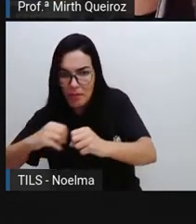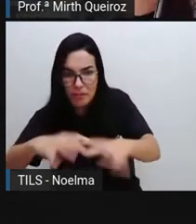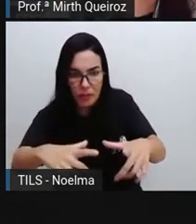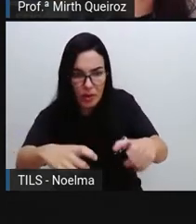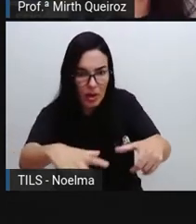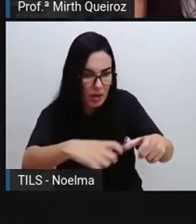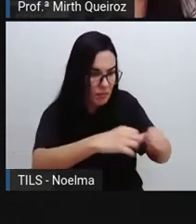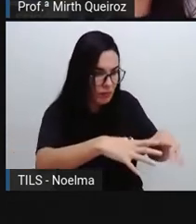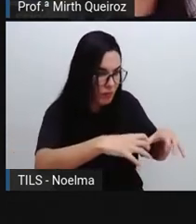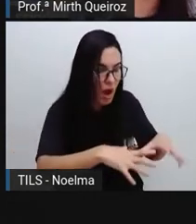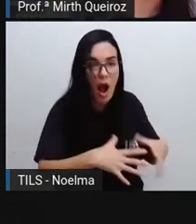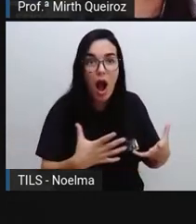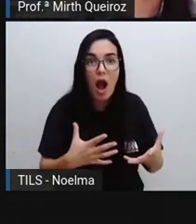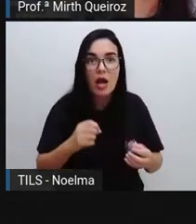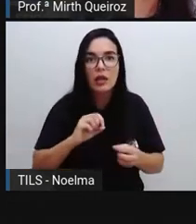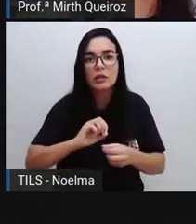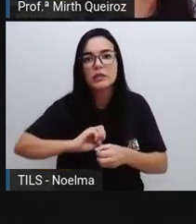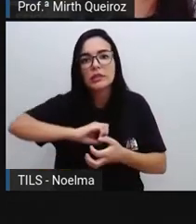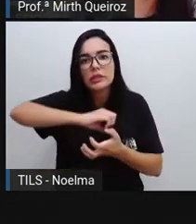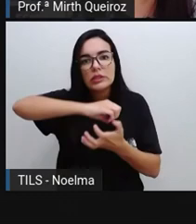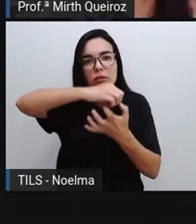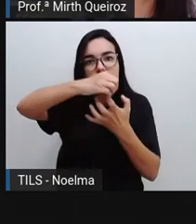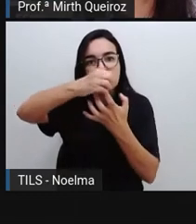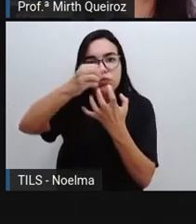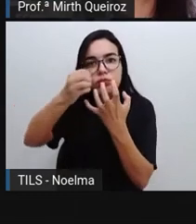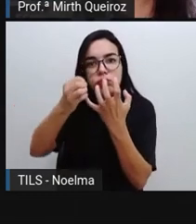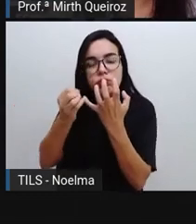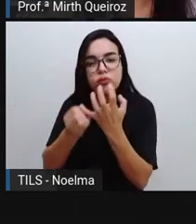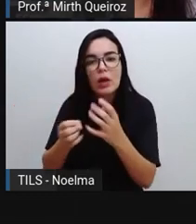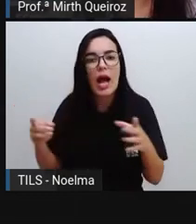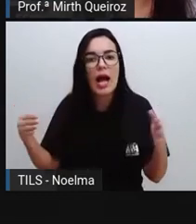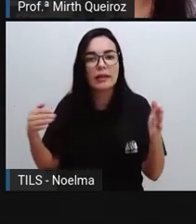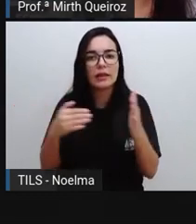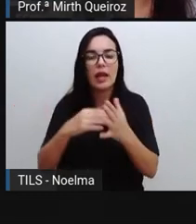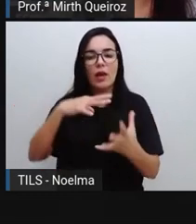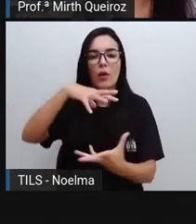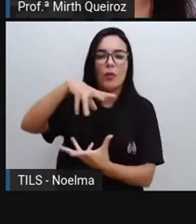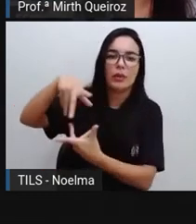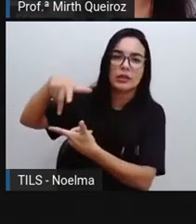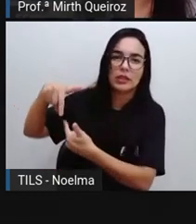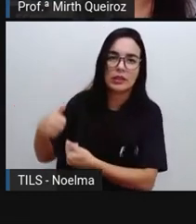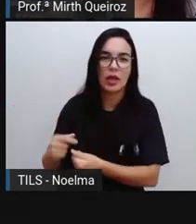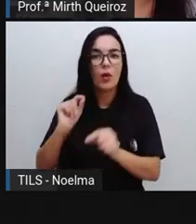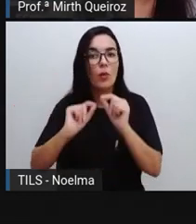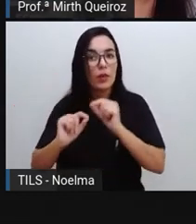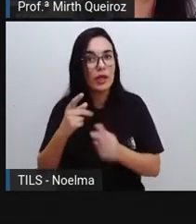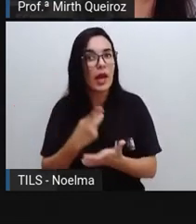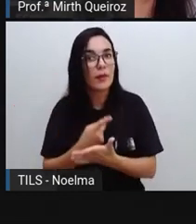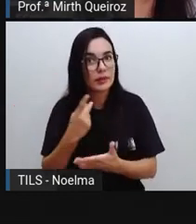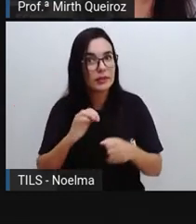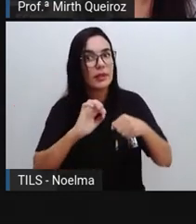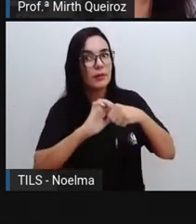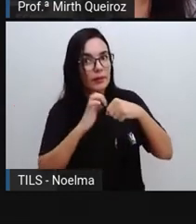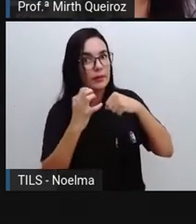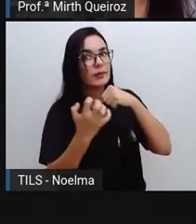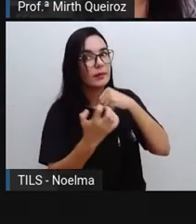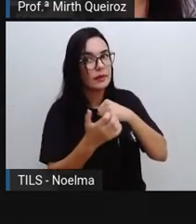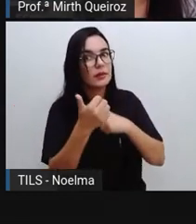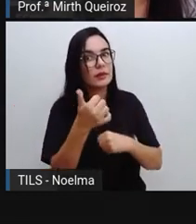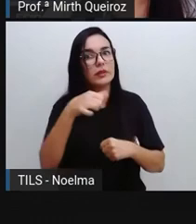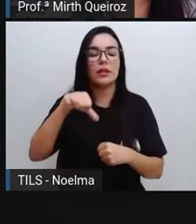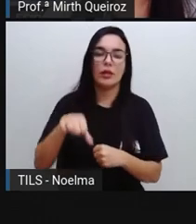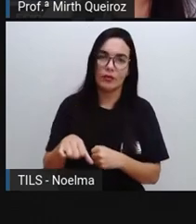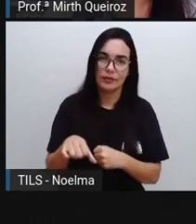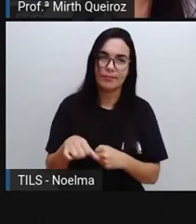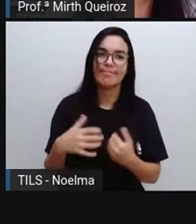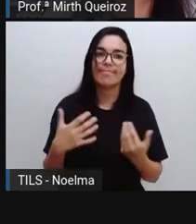continentes países até atingir o planeta todo que foi o que aconteceu com o coronavírus